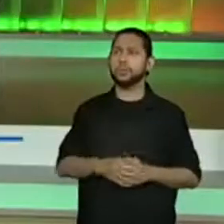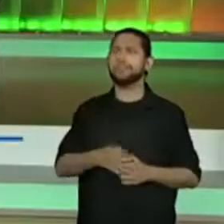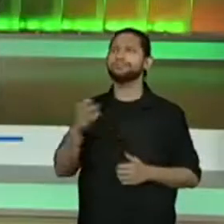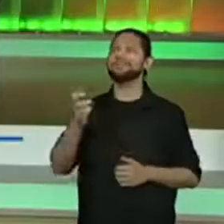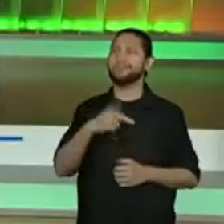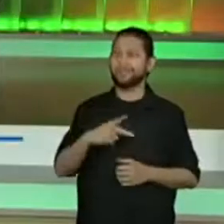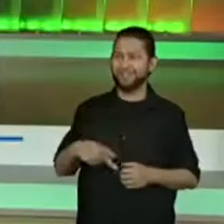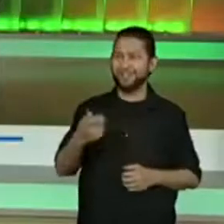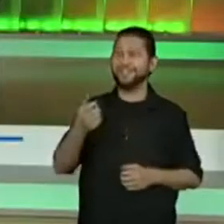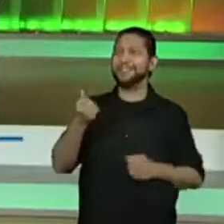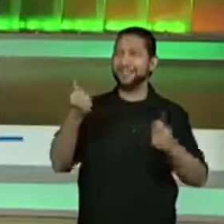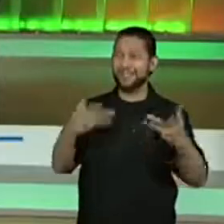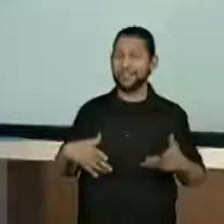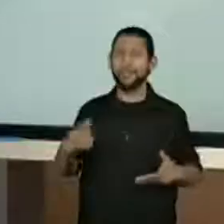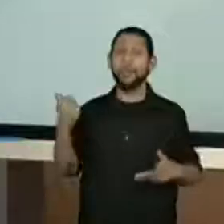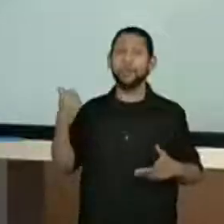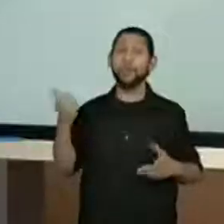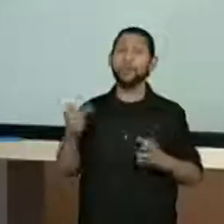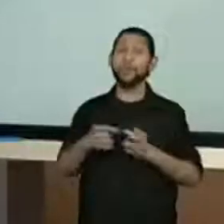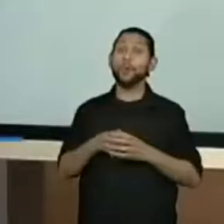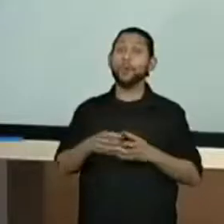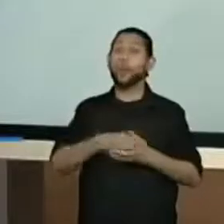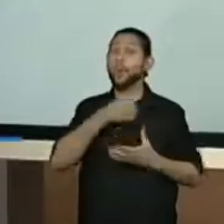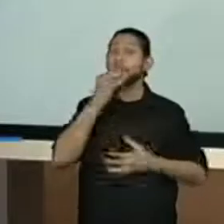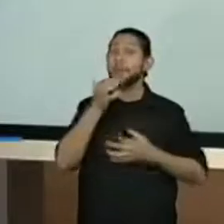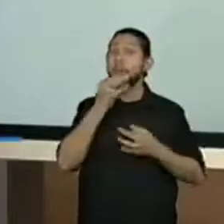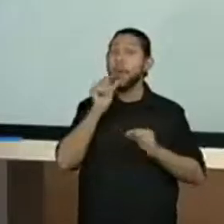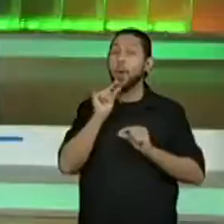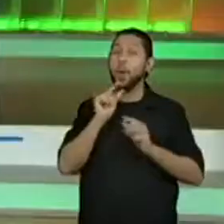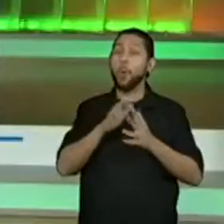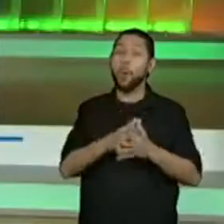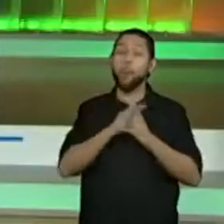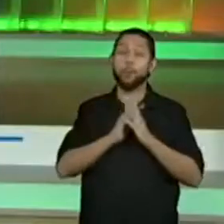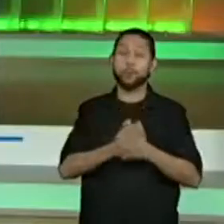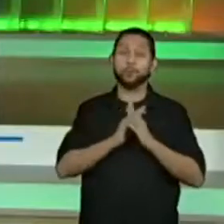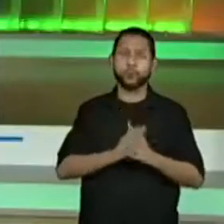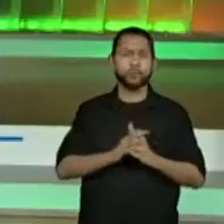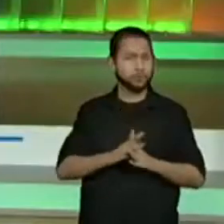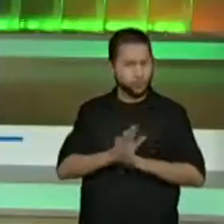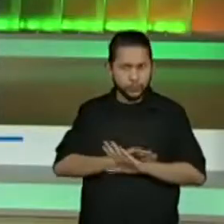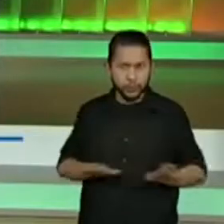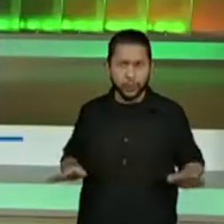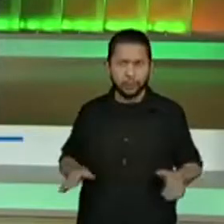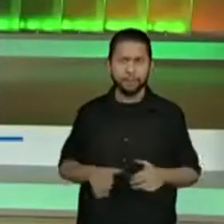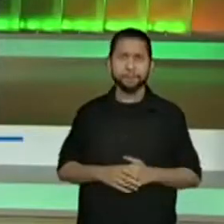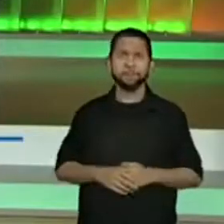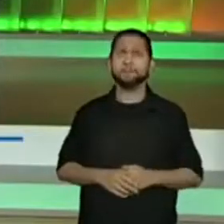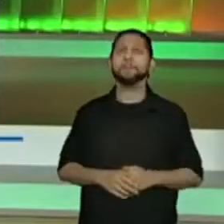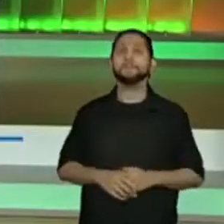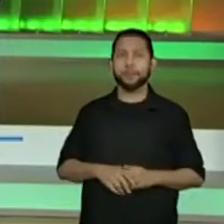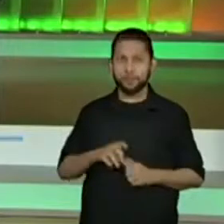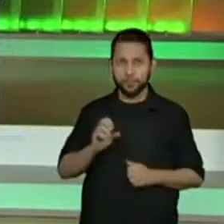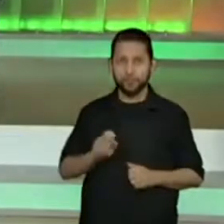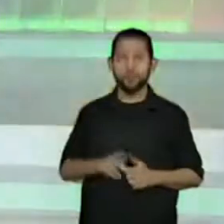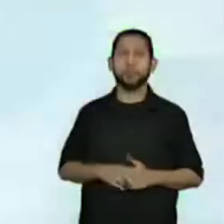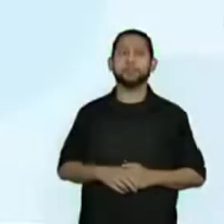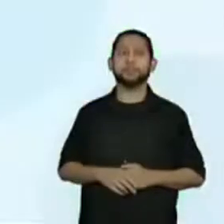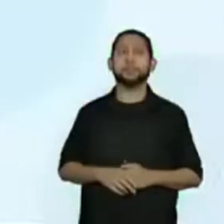A Prô Maria já colocou. A galera está falando que a opinião está confusa. É só isso? Então, vamos lá.